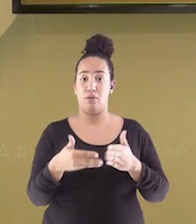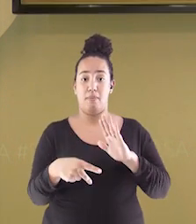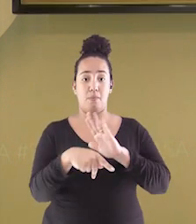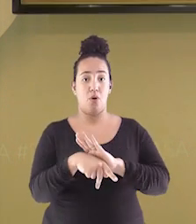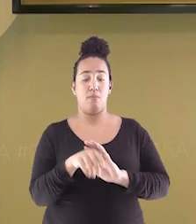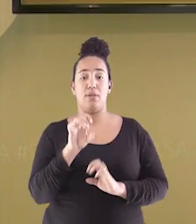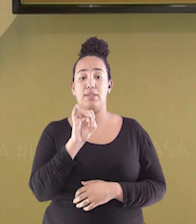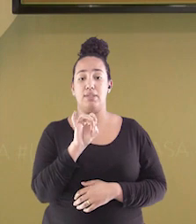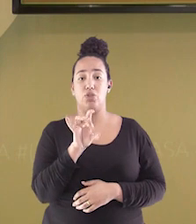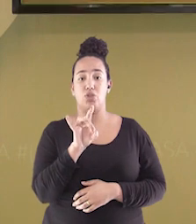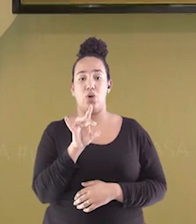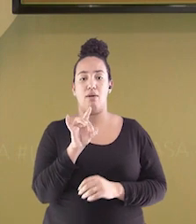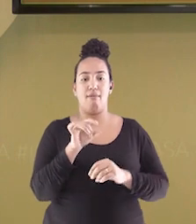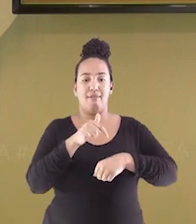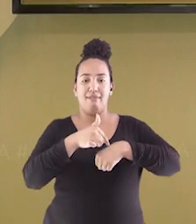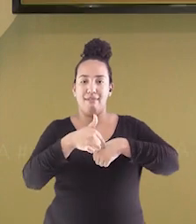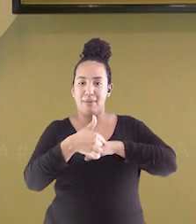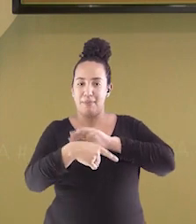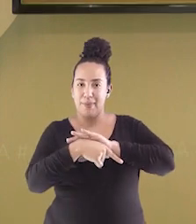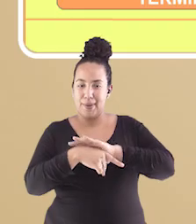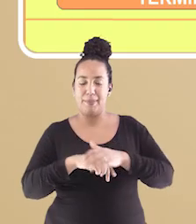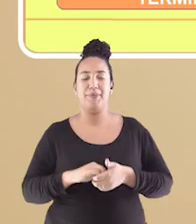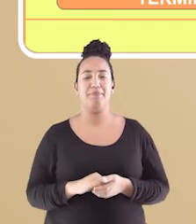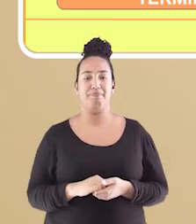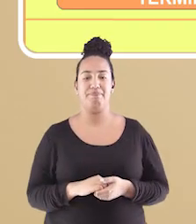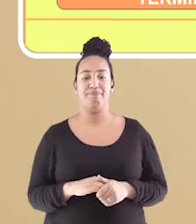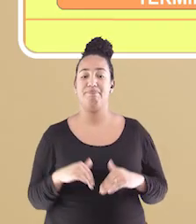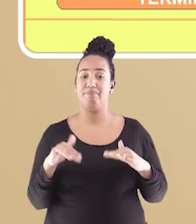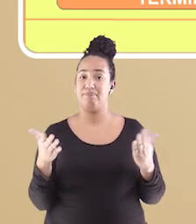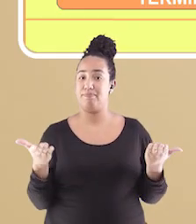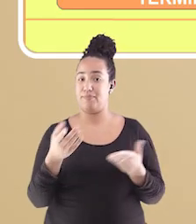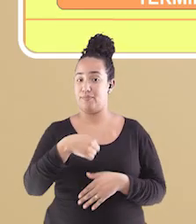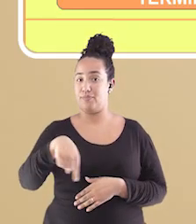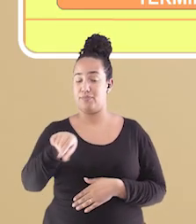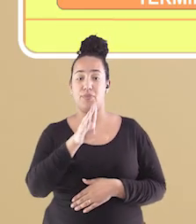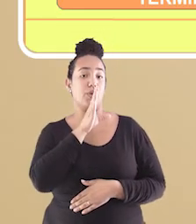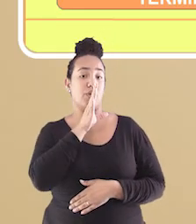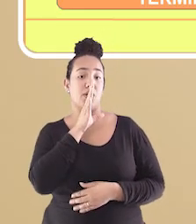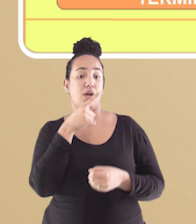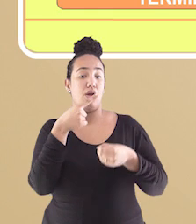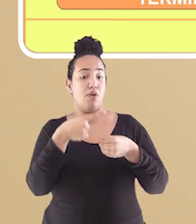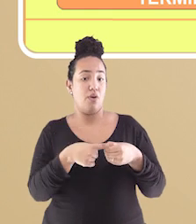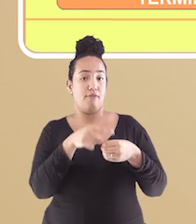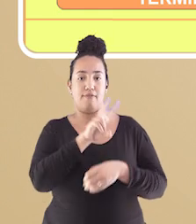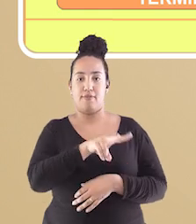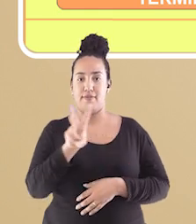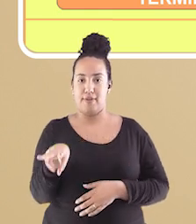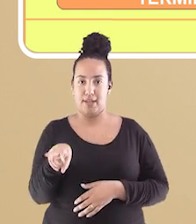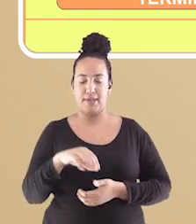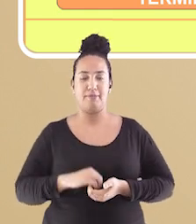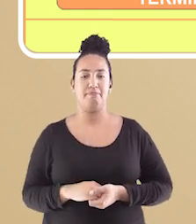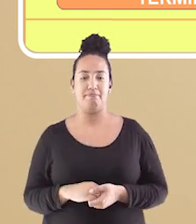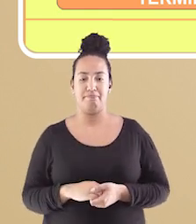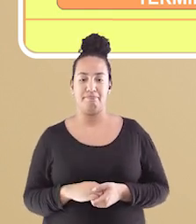transportam somente grãos. Agora, iremos explorar o município de